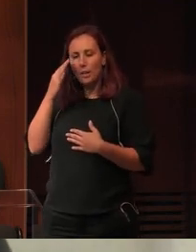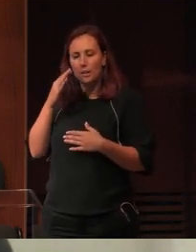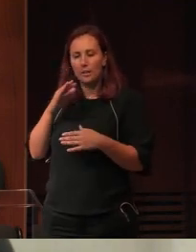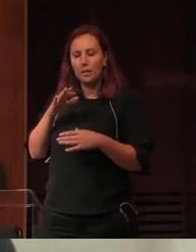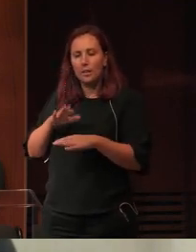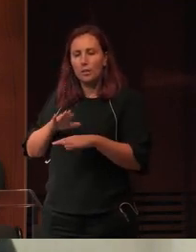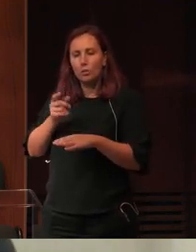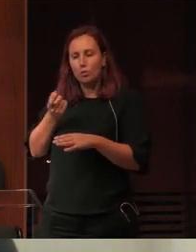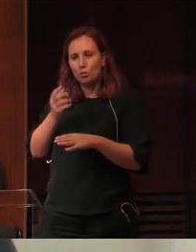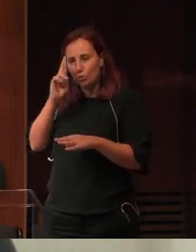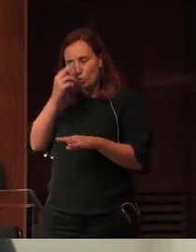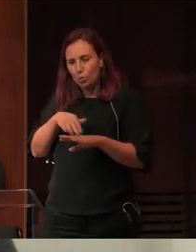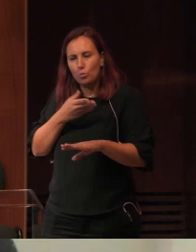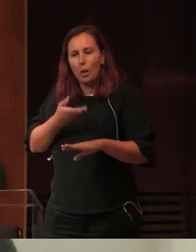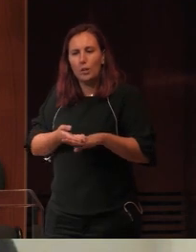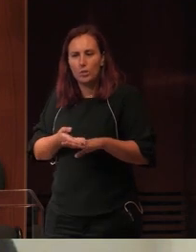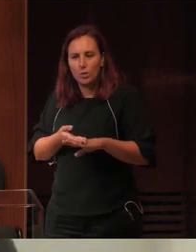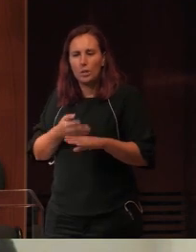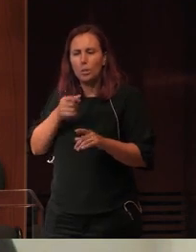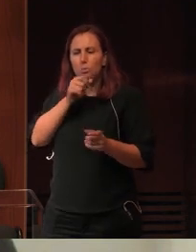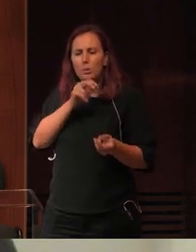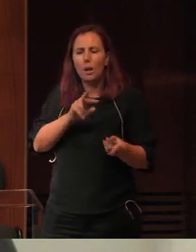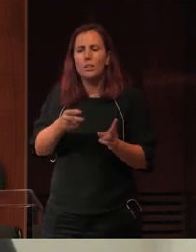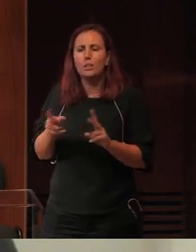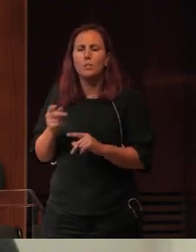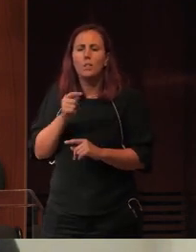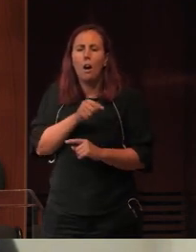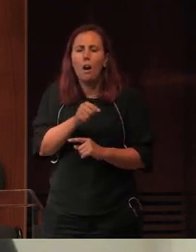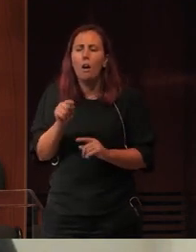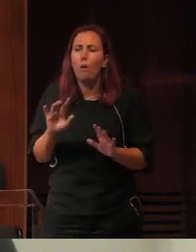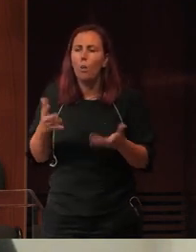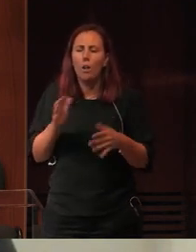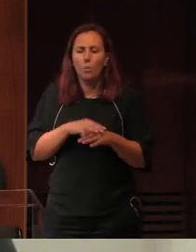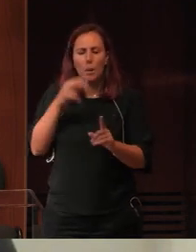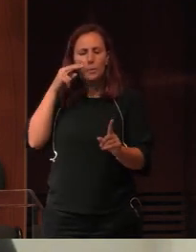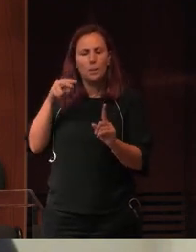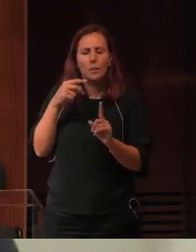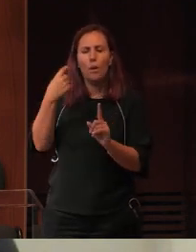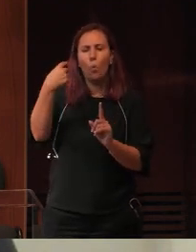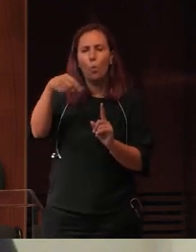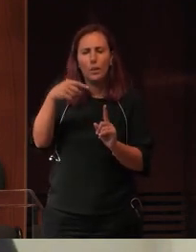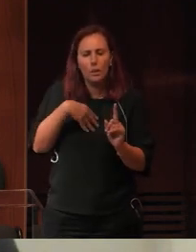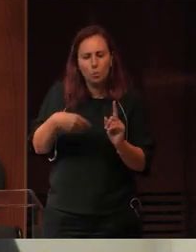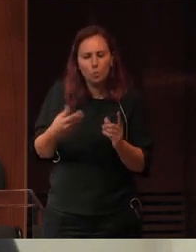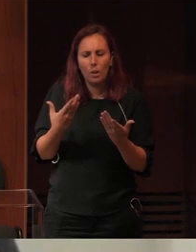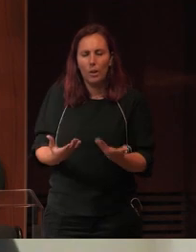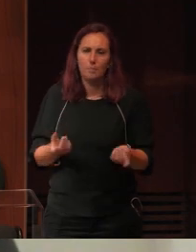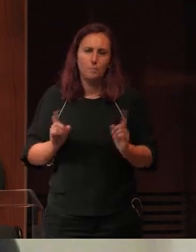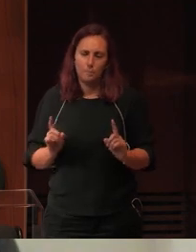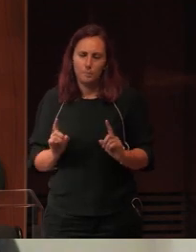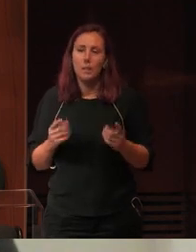de sonhar, de ver que há alternativas que não estamos condenados apenas a uma visão do mundo. E por isso